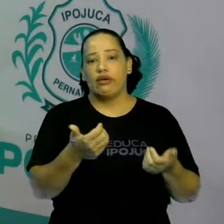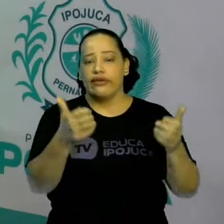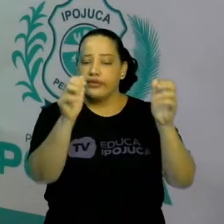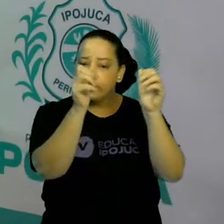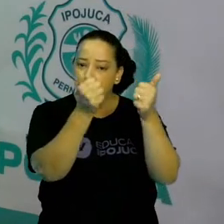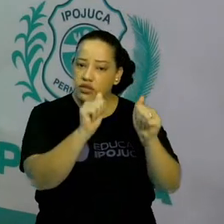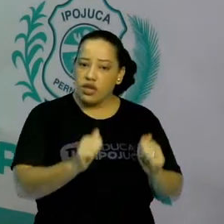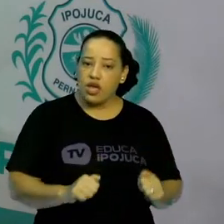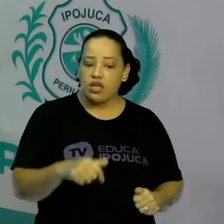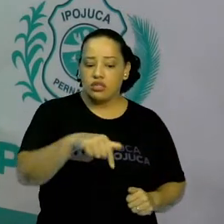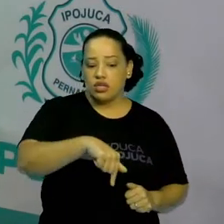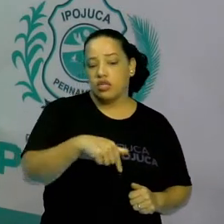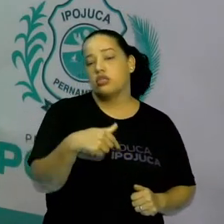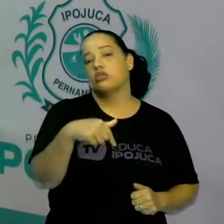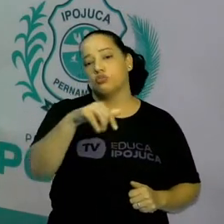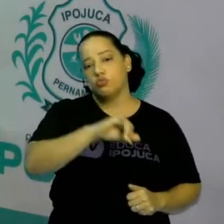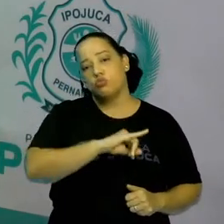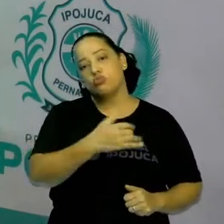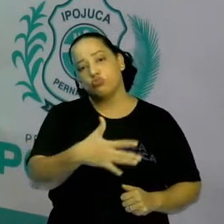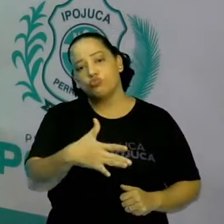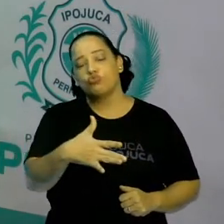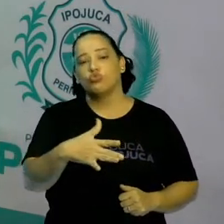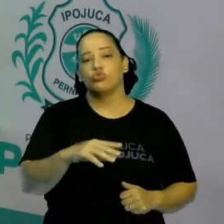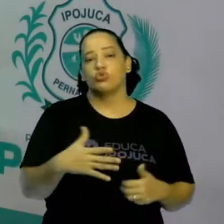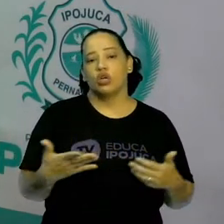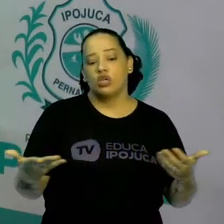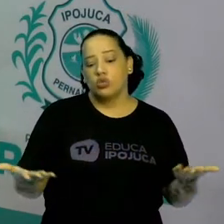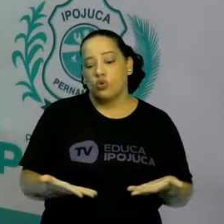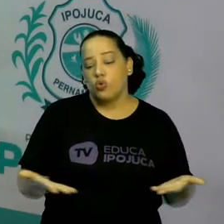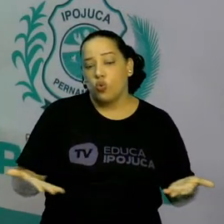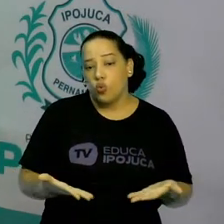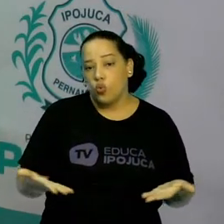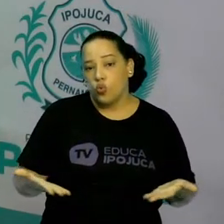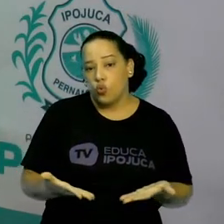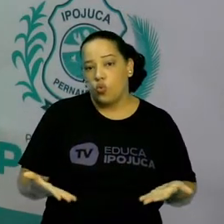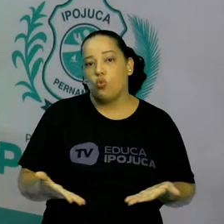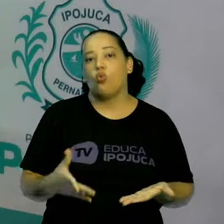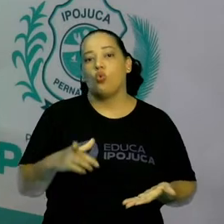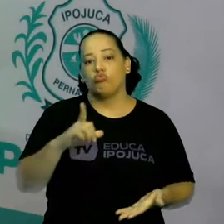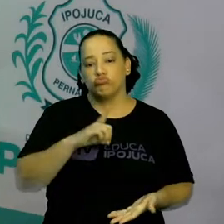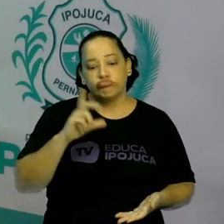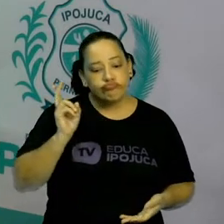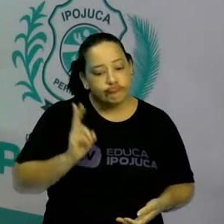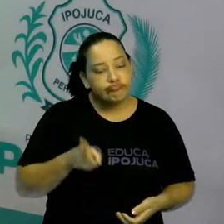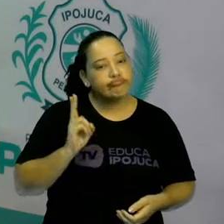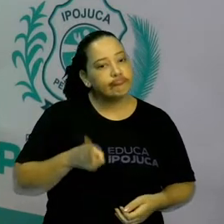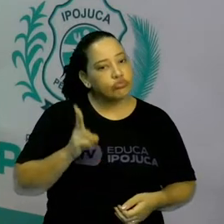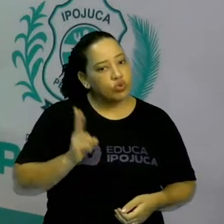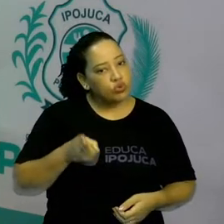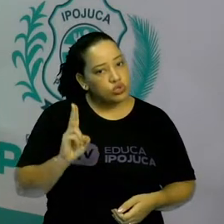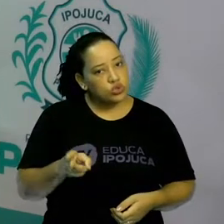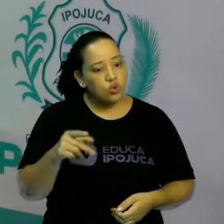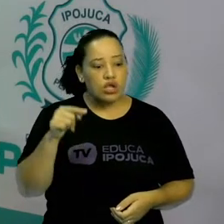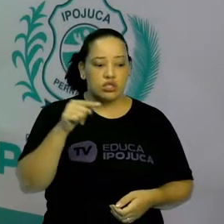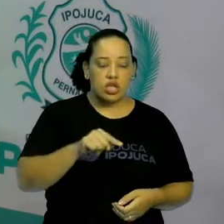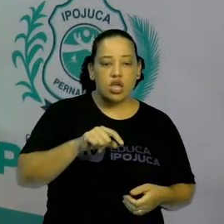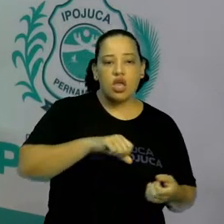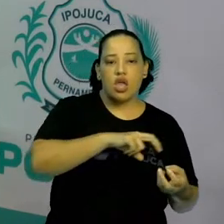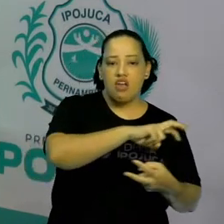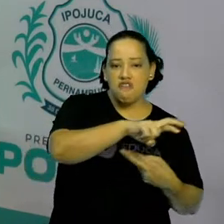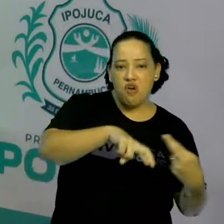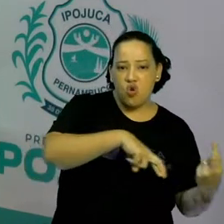que é o artesanato que até hoje ele se mantém, apesar da Revolução Industrial.